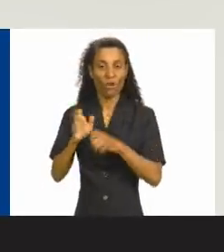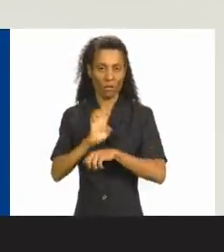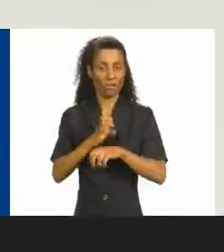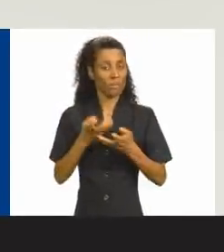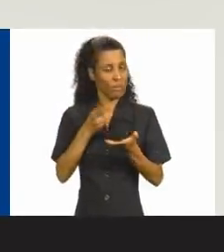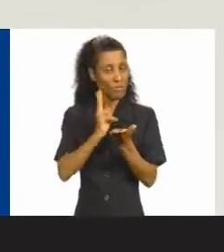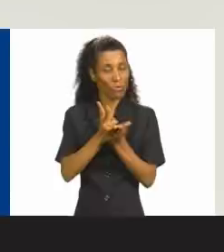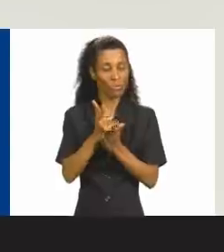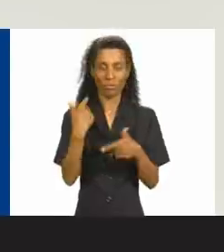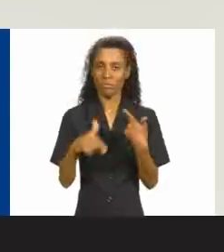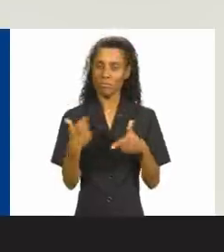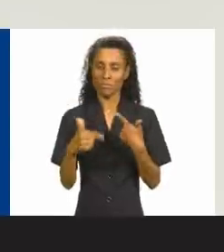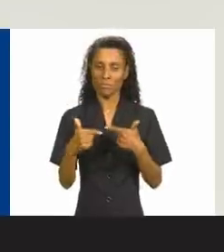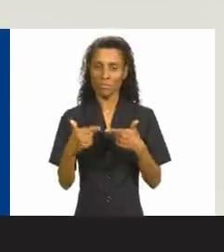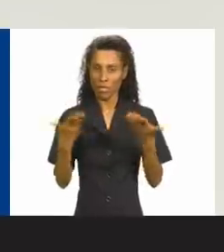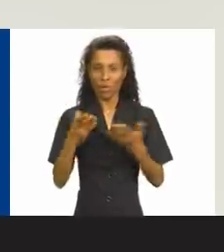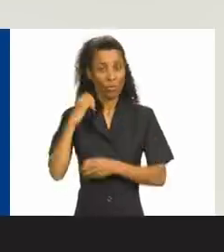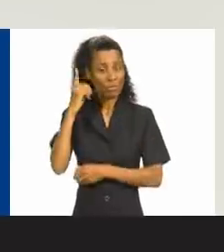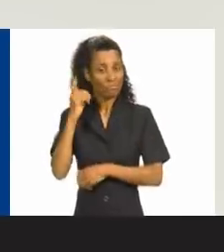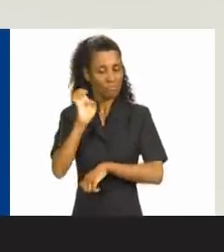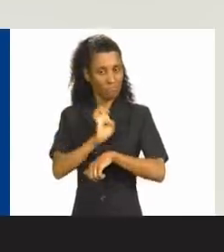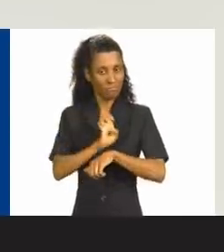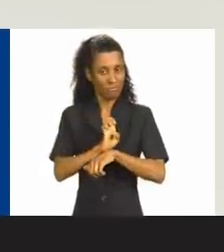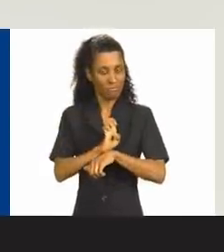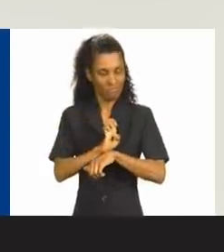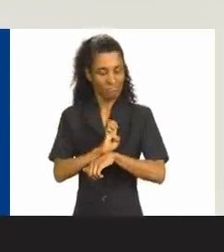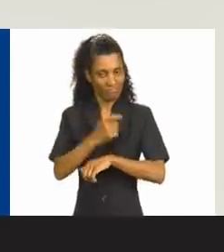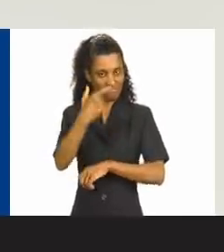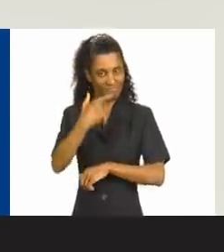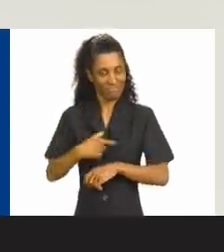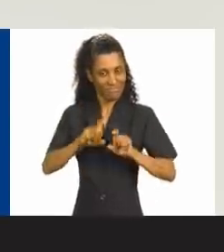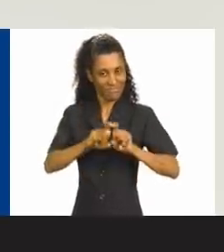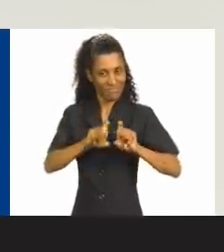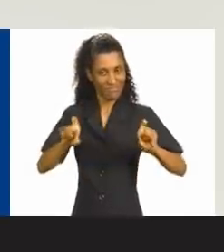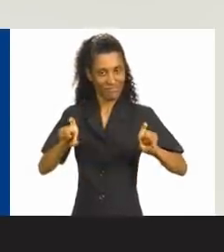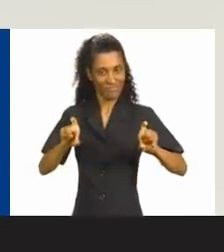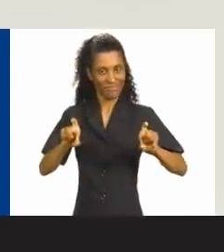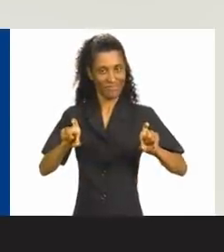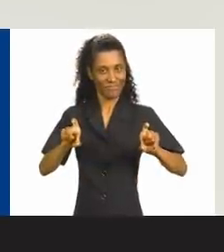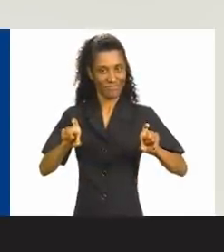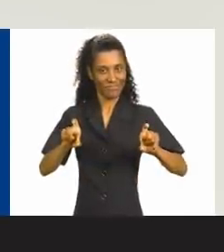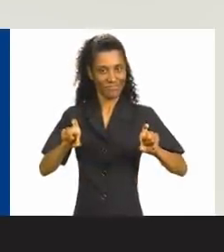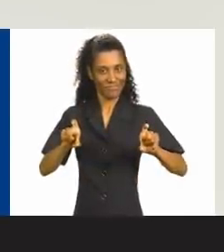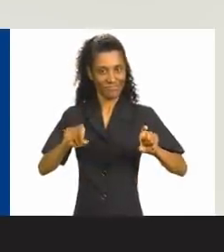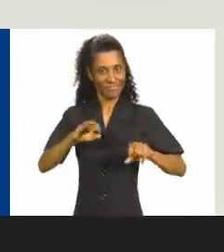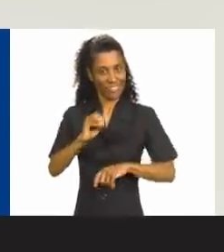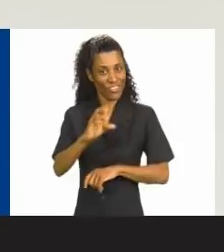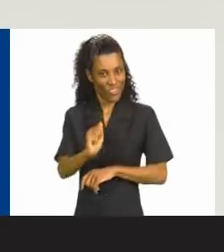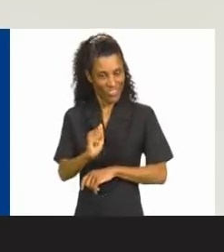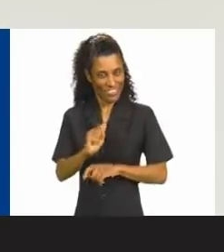canto desse estado. Quero continuar esse trabalho, agora como deputado estadual. Eu sou o Joca, 55155.